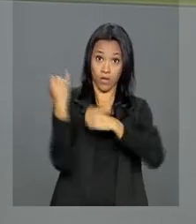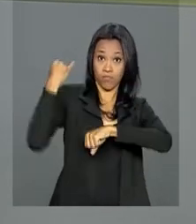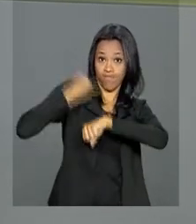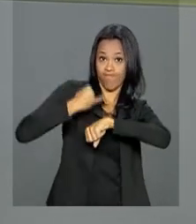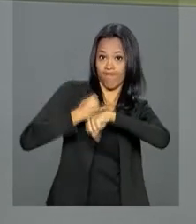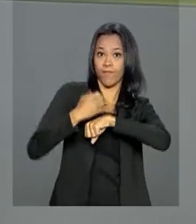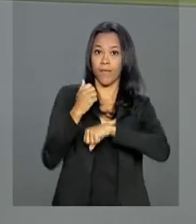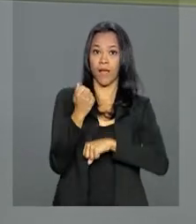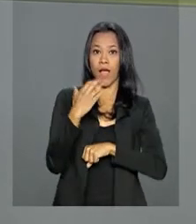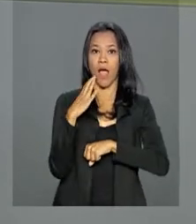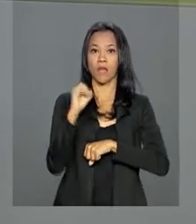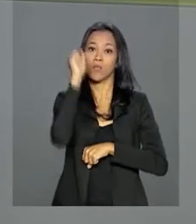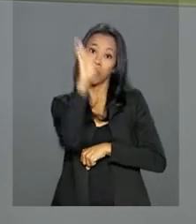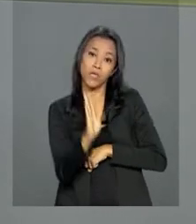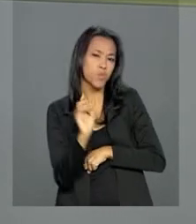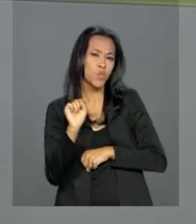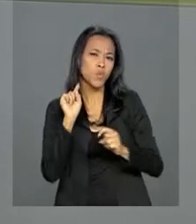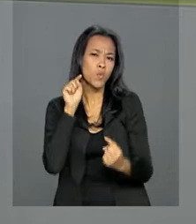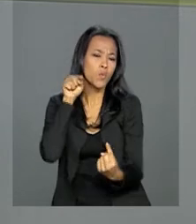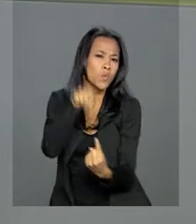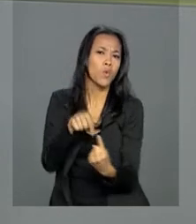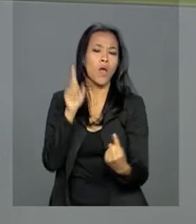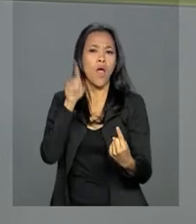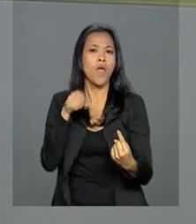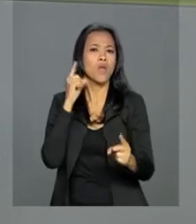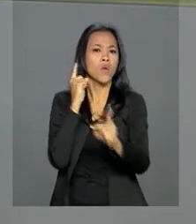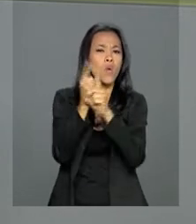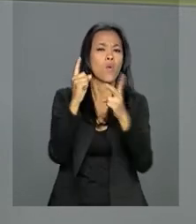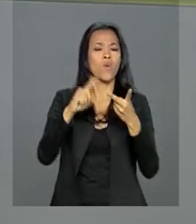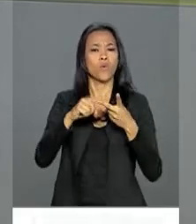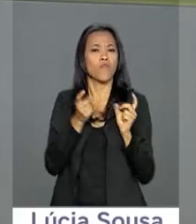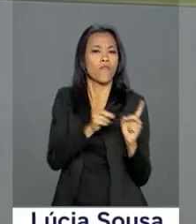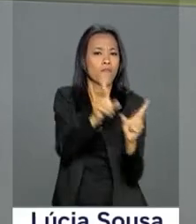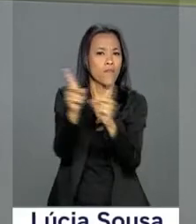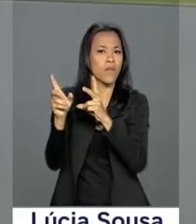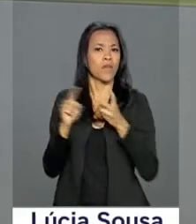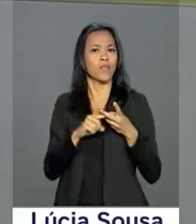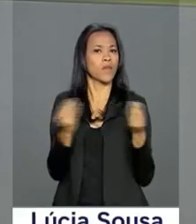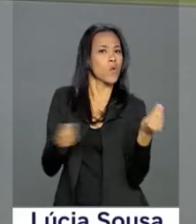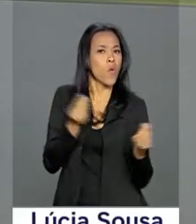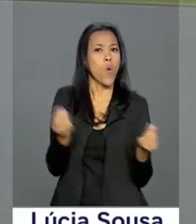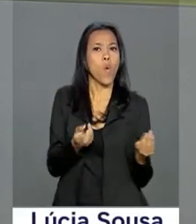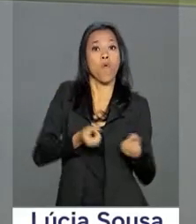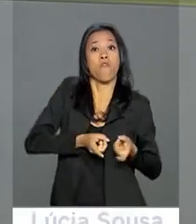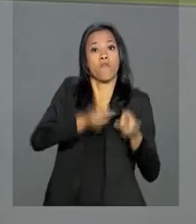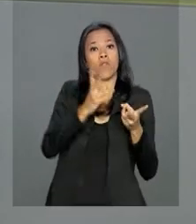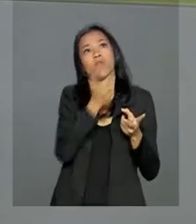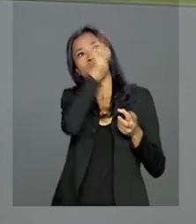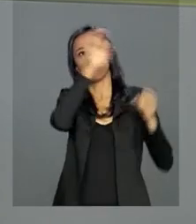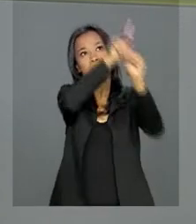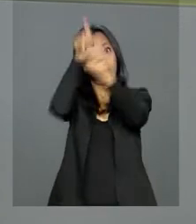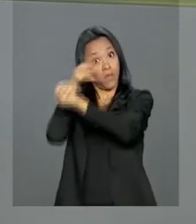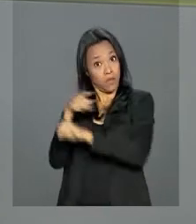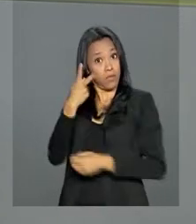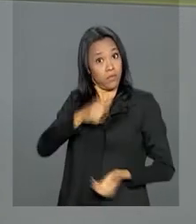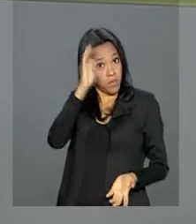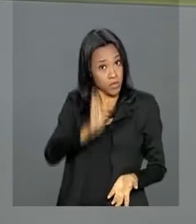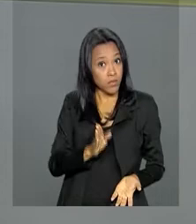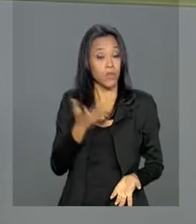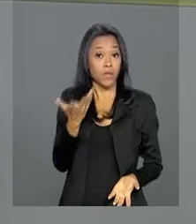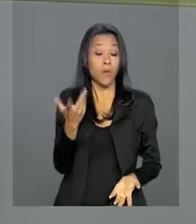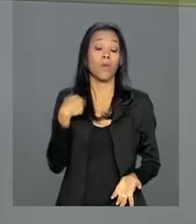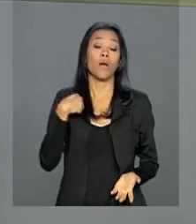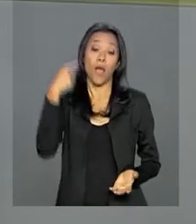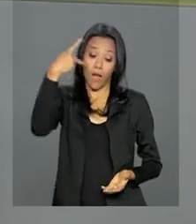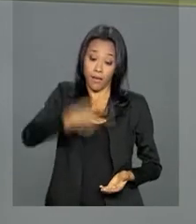O encontro vai discutir produção, comercialização e competitividade internacional do Brasil. E a NBR traz para